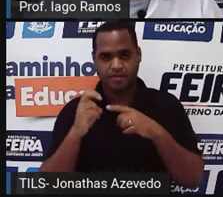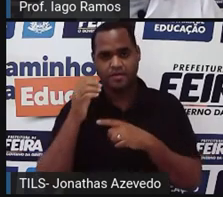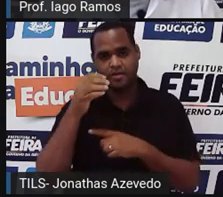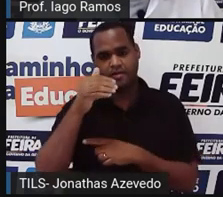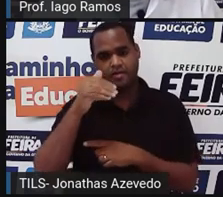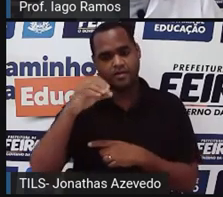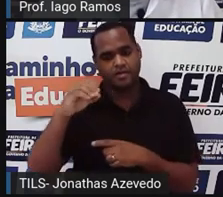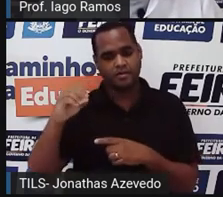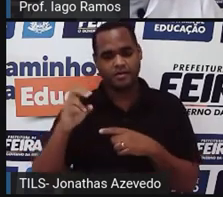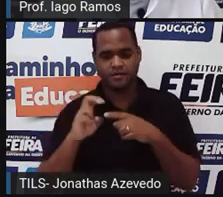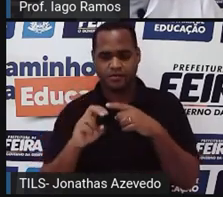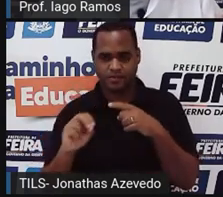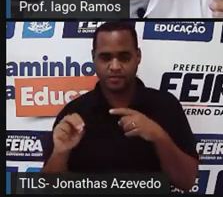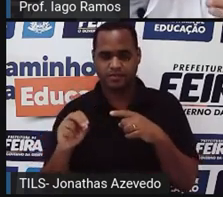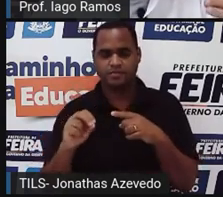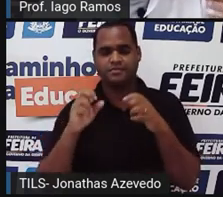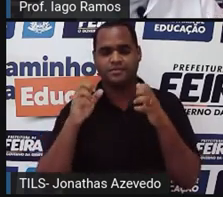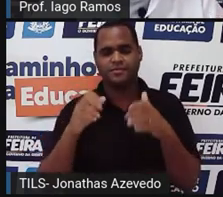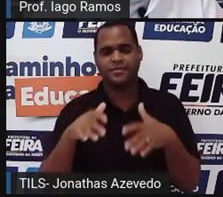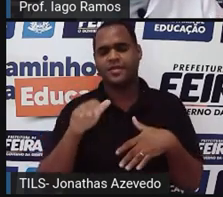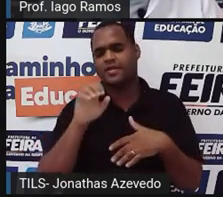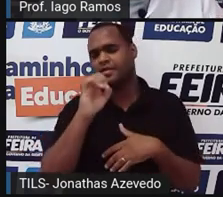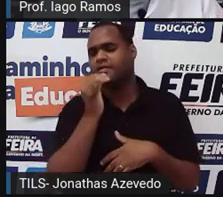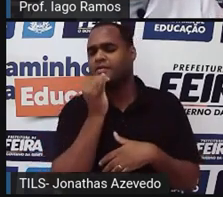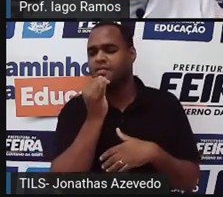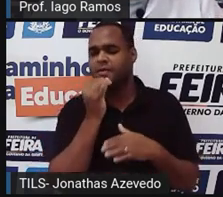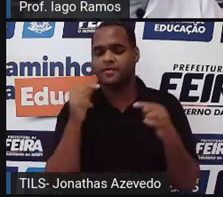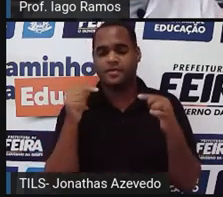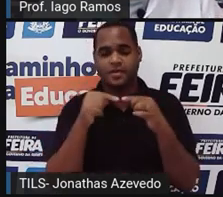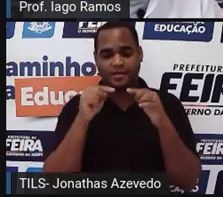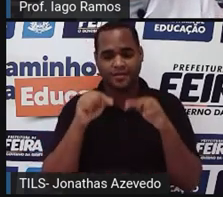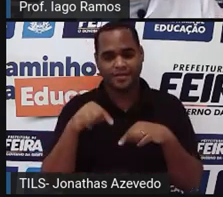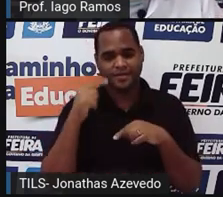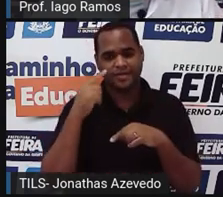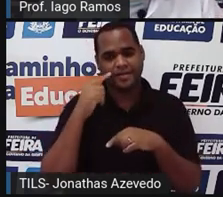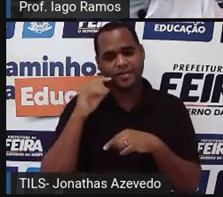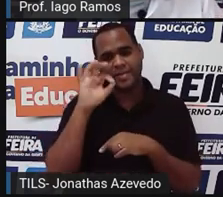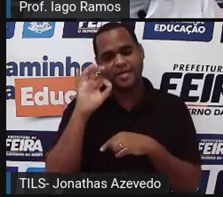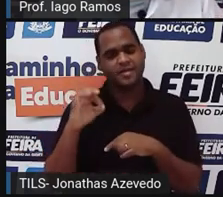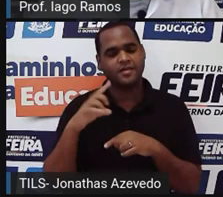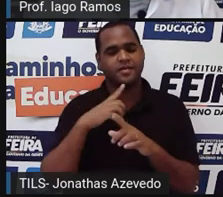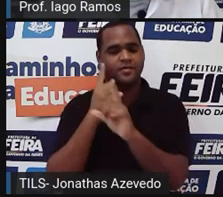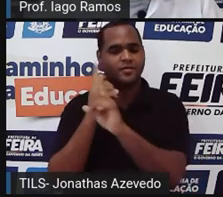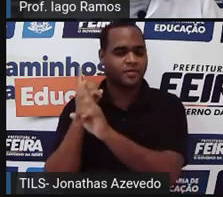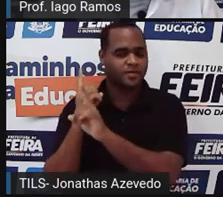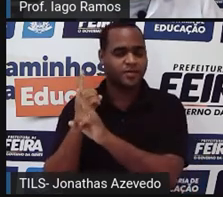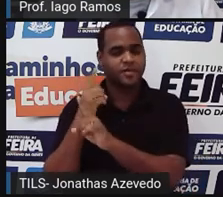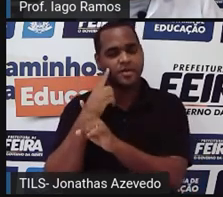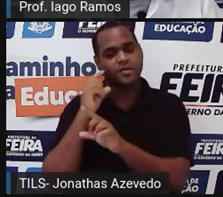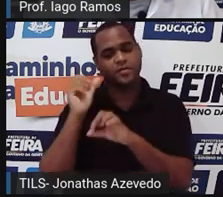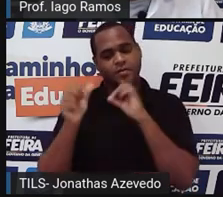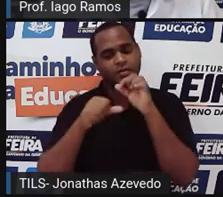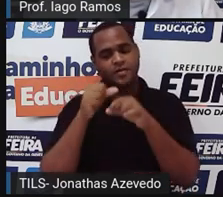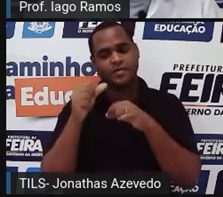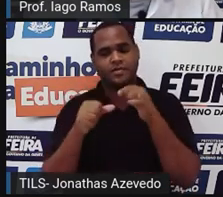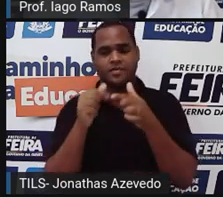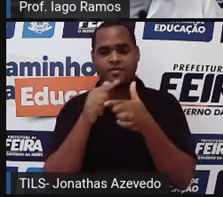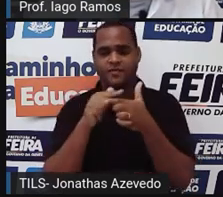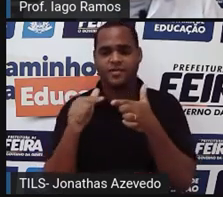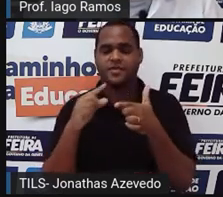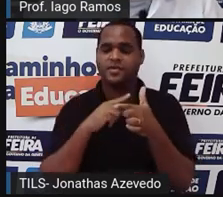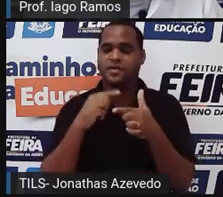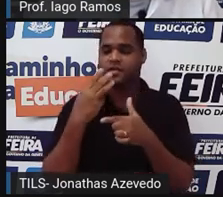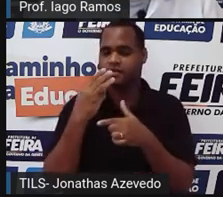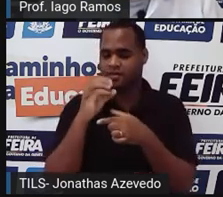50, se eu for encontrar o número decimal, né? Pego de cima e divide pelo de baixo, 30